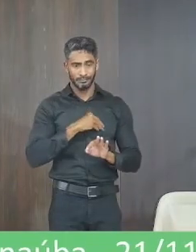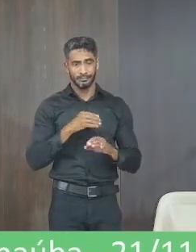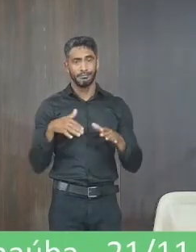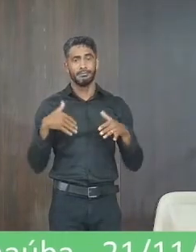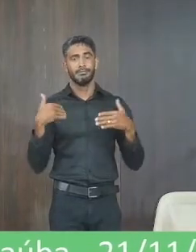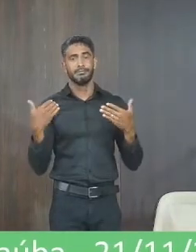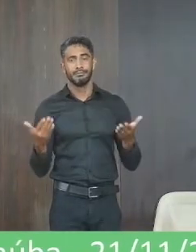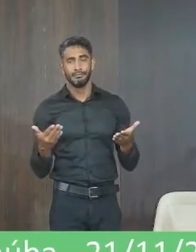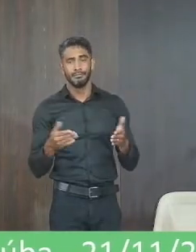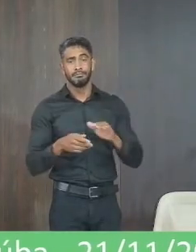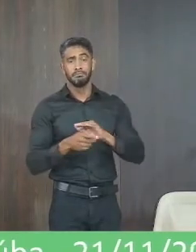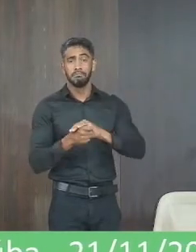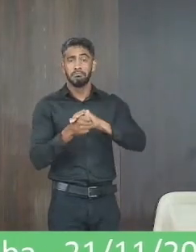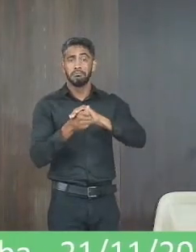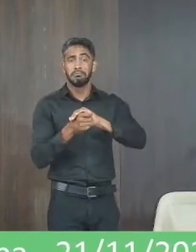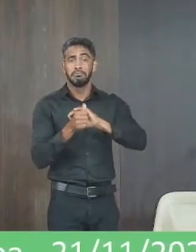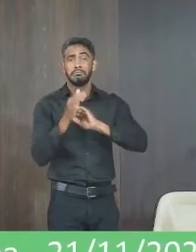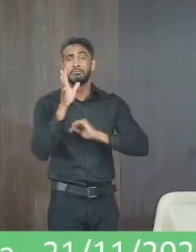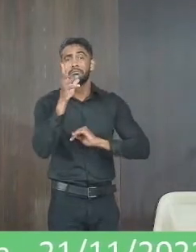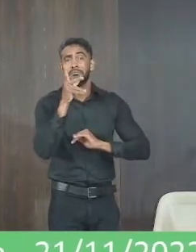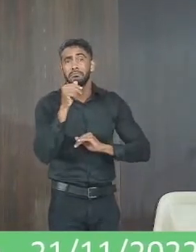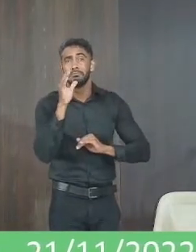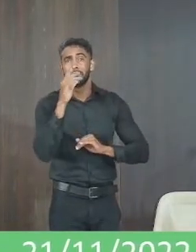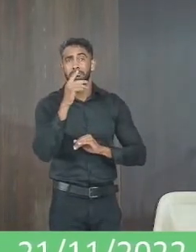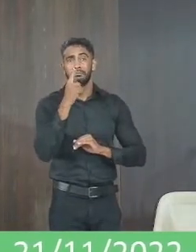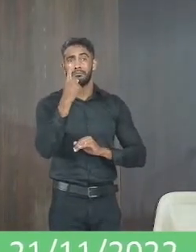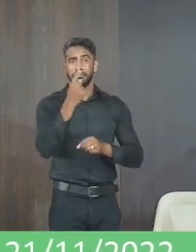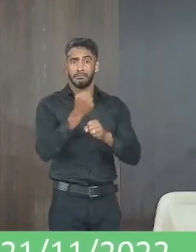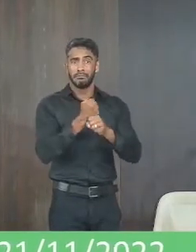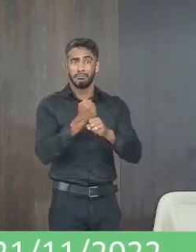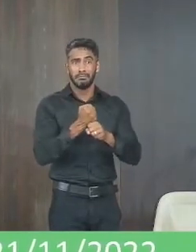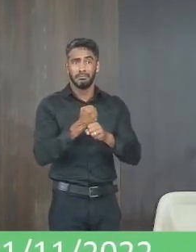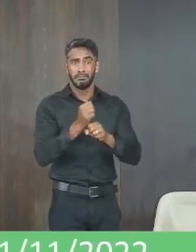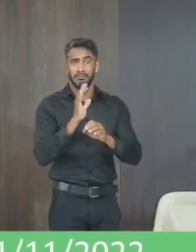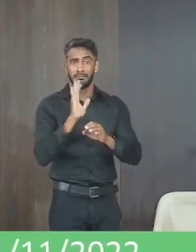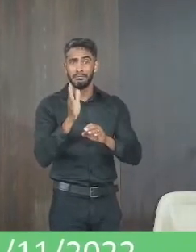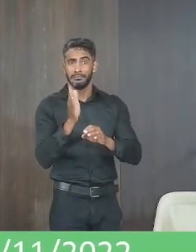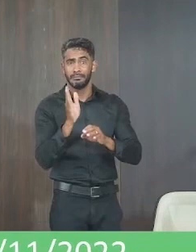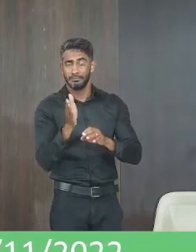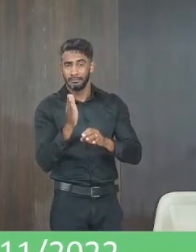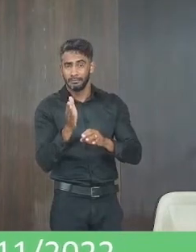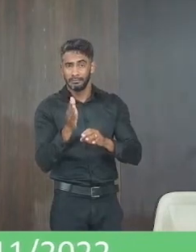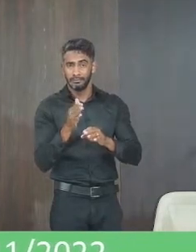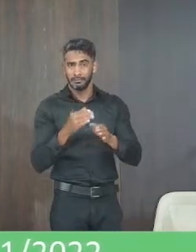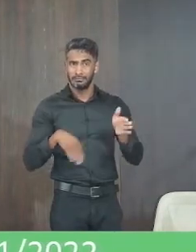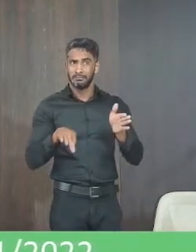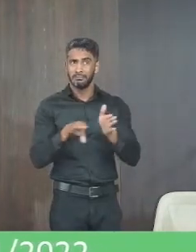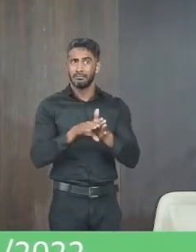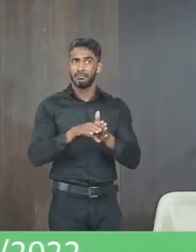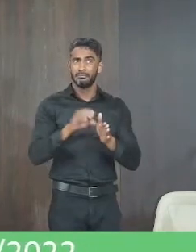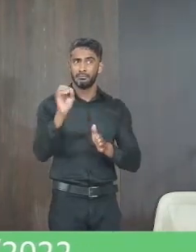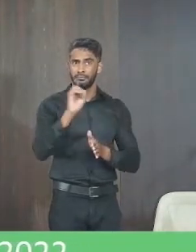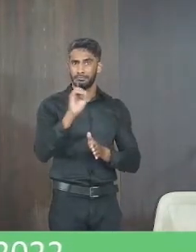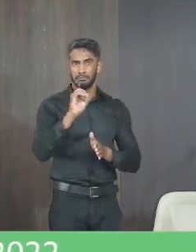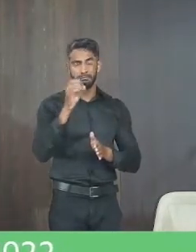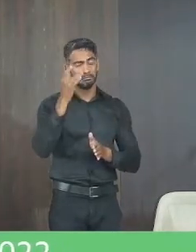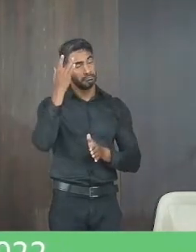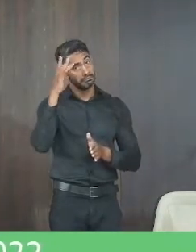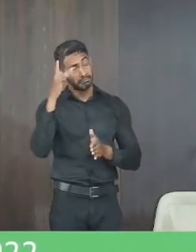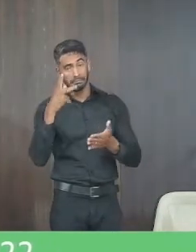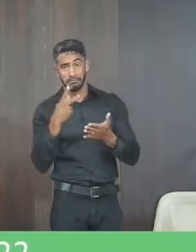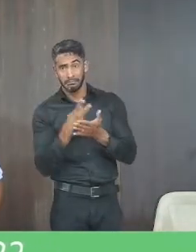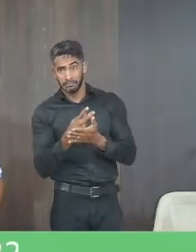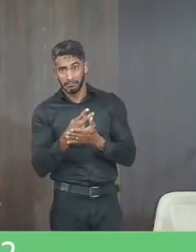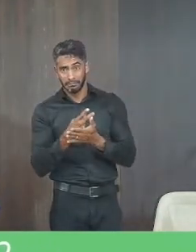vindo de tartaruga está vencendo o ano disse salvo engano foi até outubro se eu estiver errado os